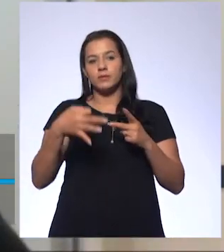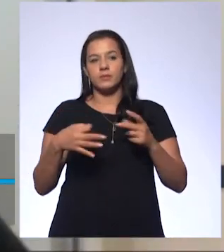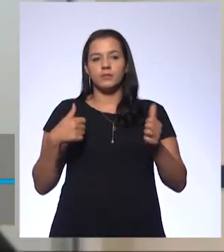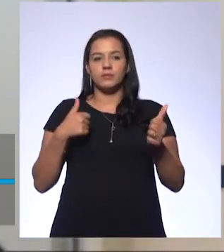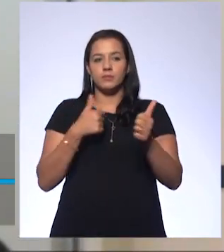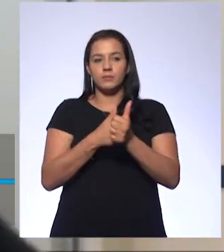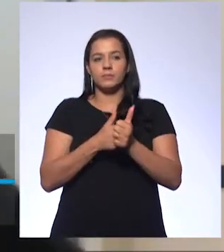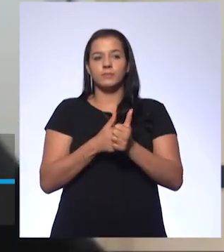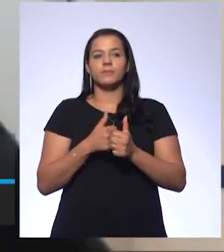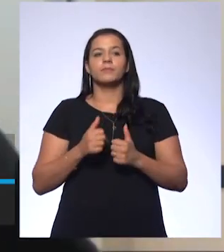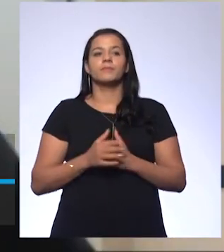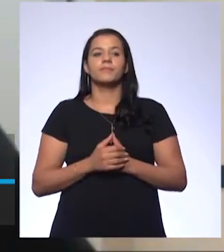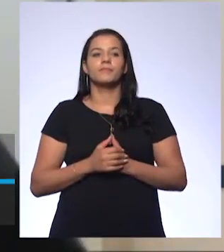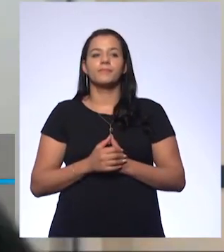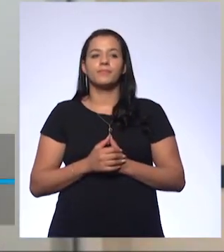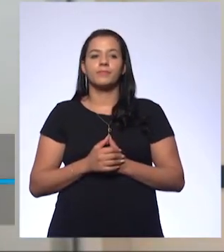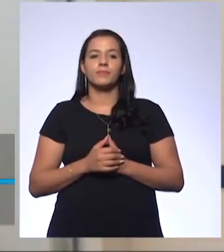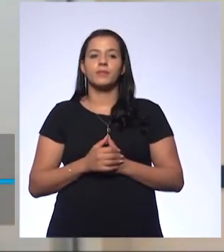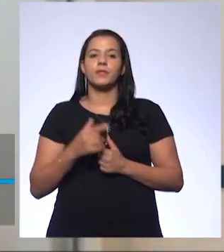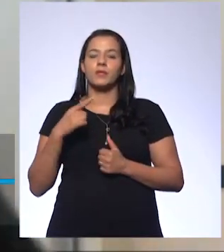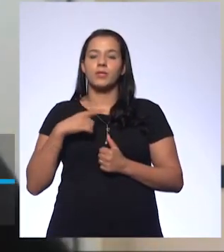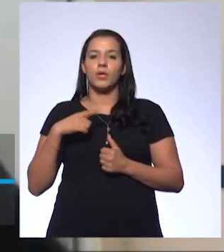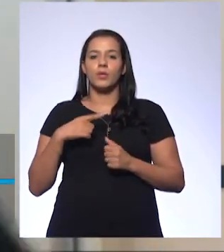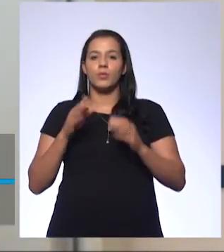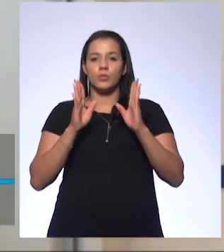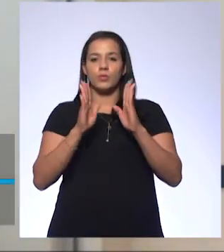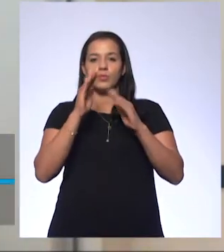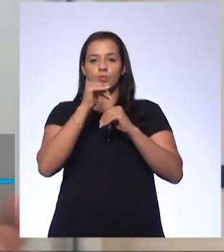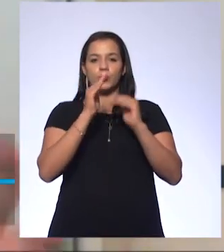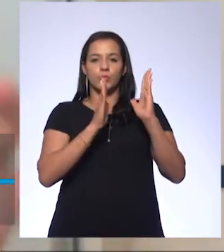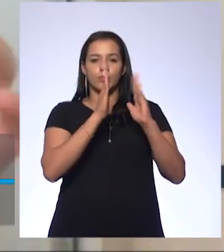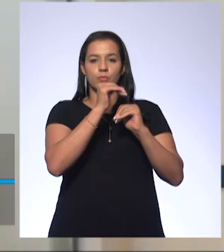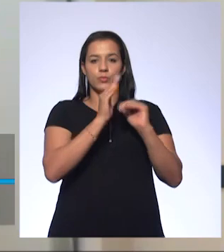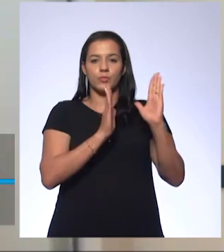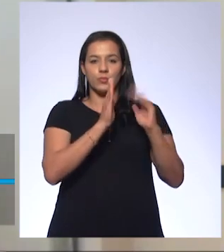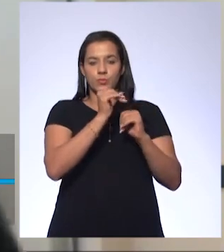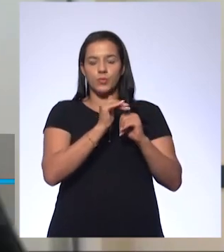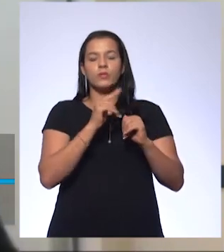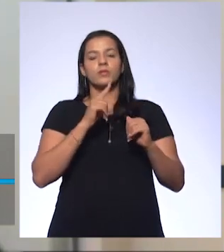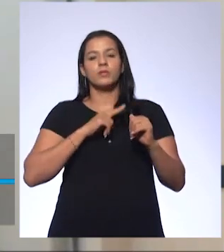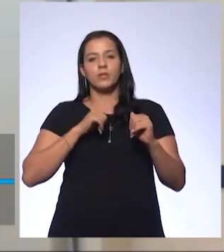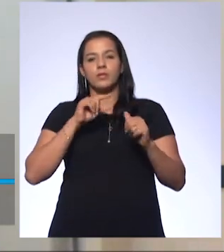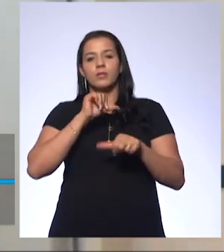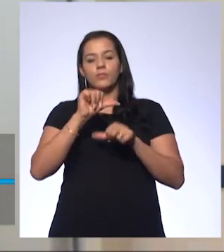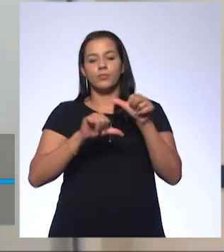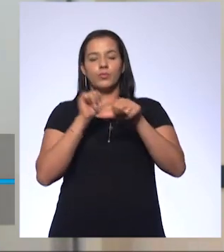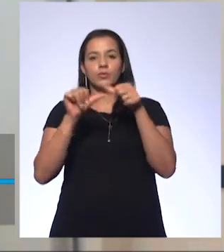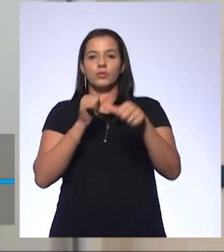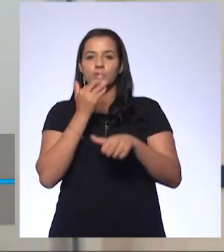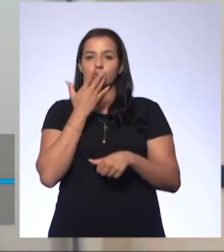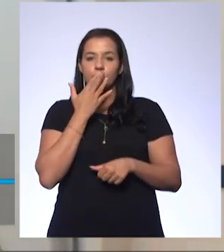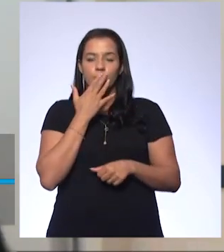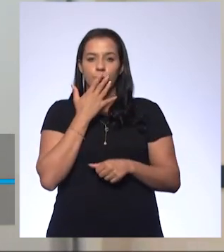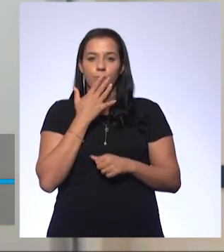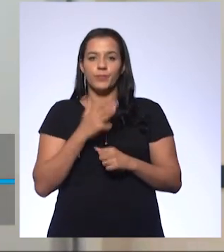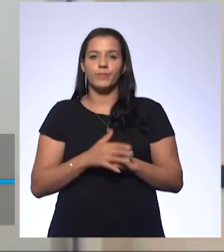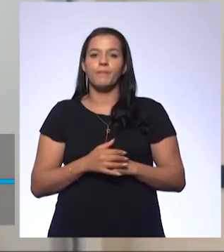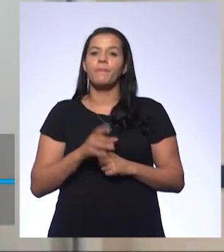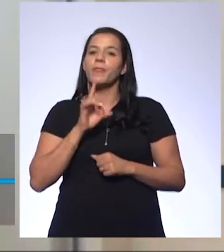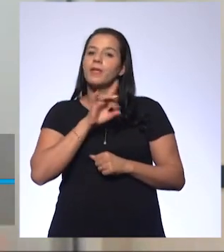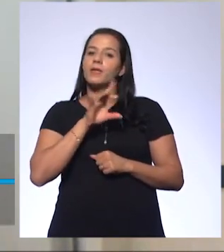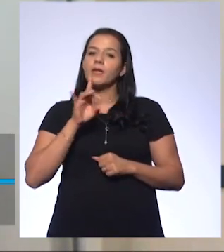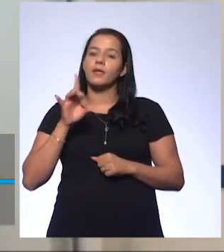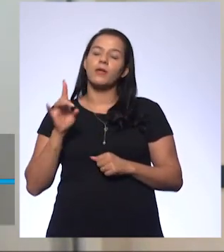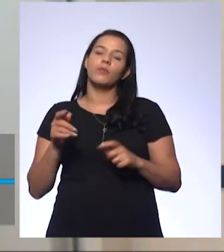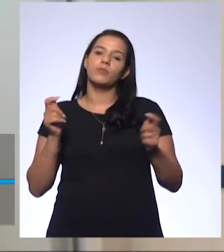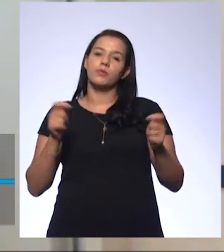alguns quadradinhos que vão mudar de cor. Então, essa configuração de todos os quadradinhos vão te dar um